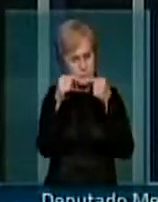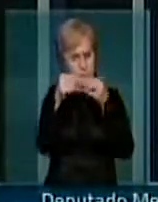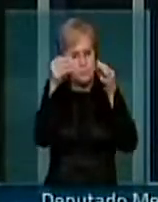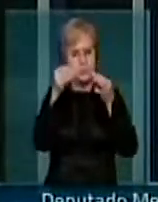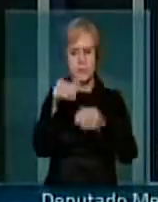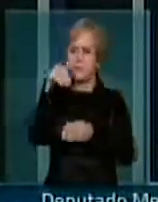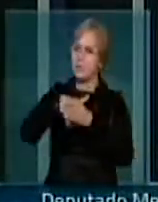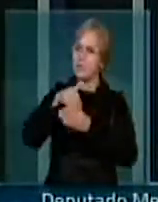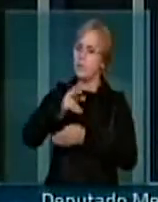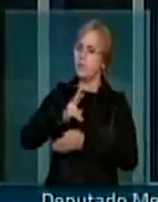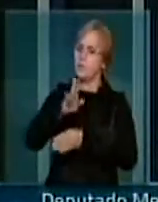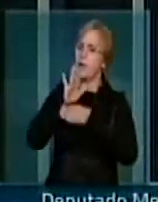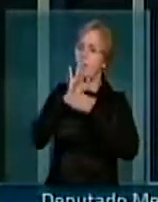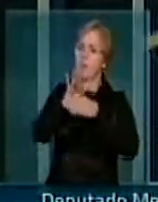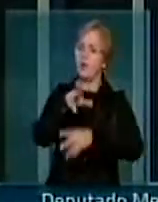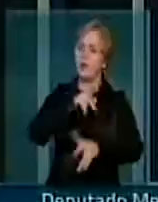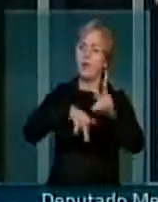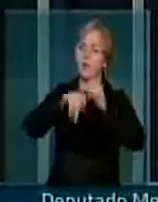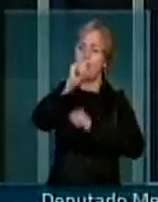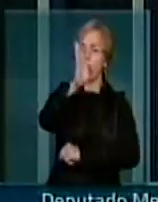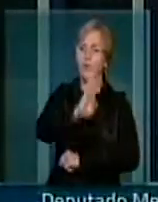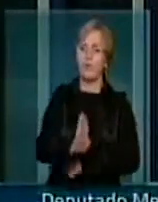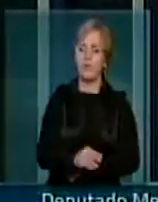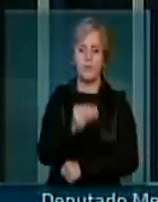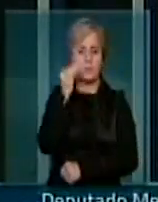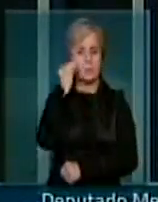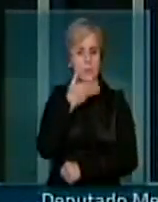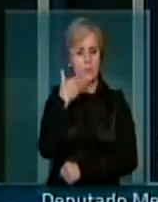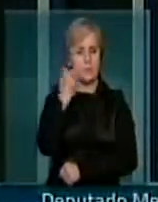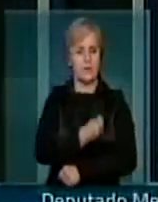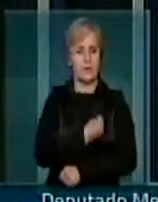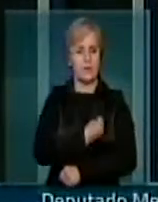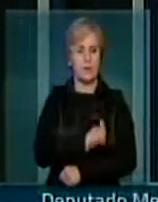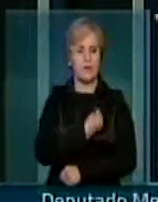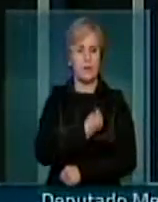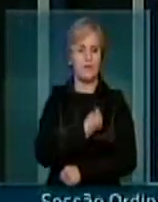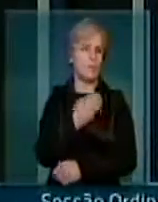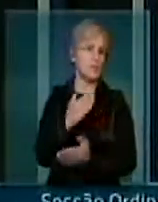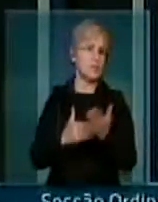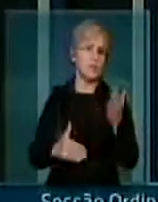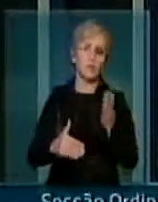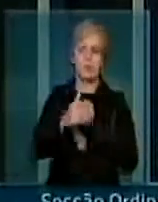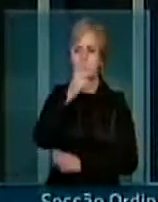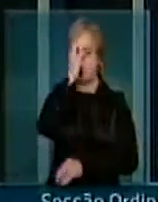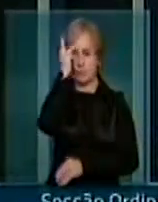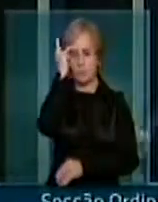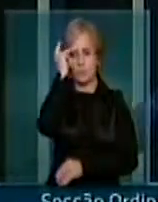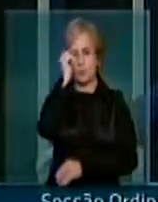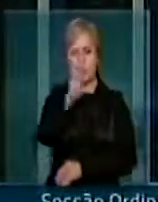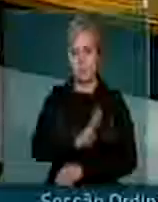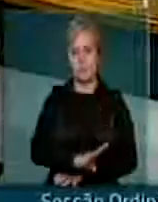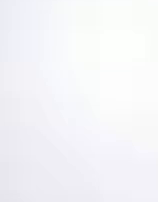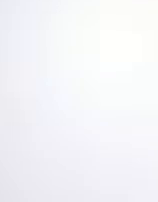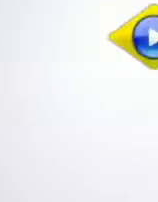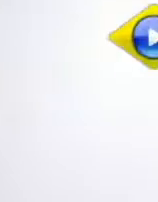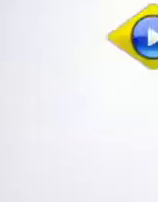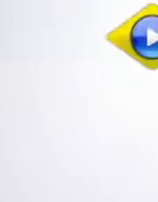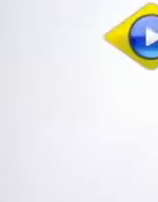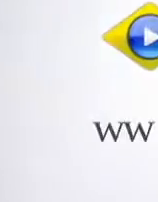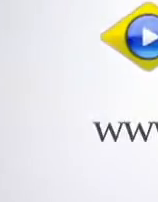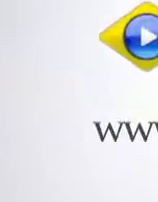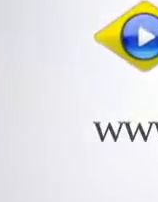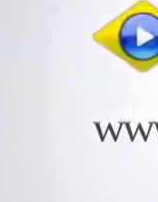sempre em favor do povo brasileiro para melhorar a qualidade de vida de todos os brasileiros. Muito obrigado, senhor presidente. Muito obrigado.